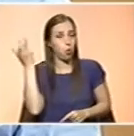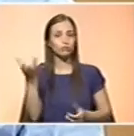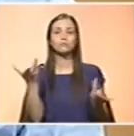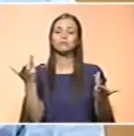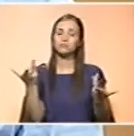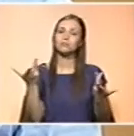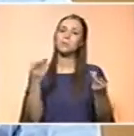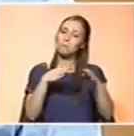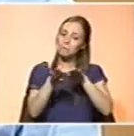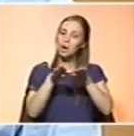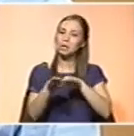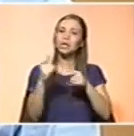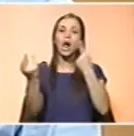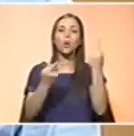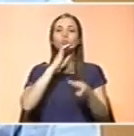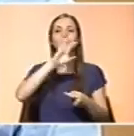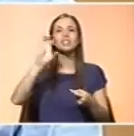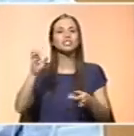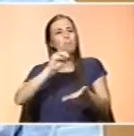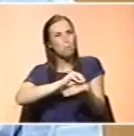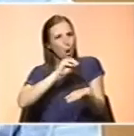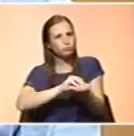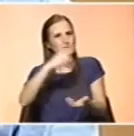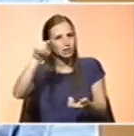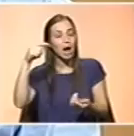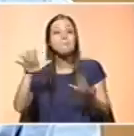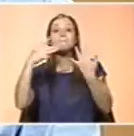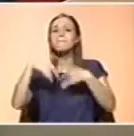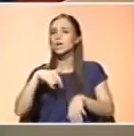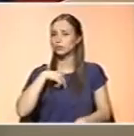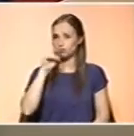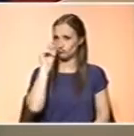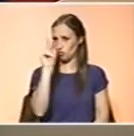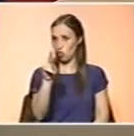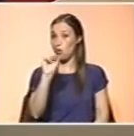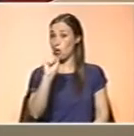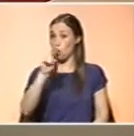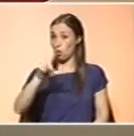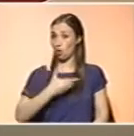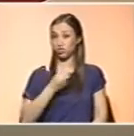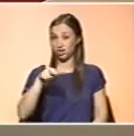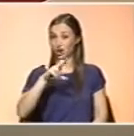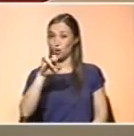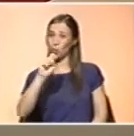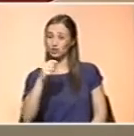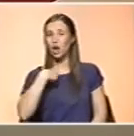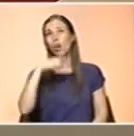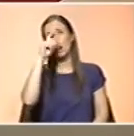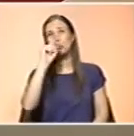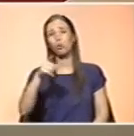aplicação em alguns países subdesenvolvidos, mas eu, ao olhar para aquele golden rice, estava-me a lembrar do arroz com cenoura.